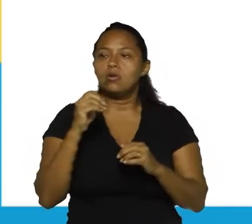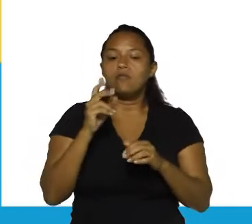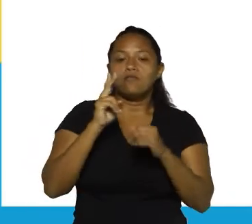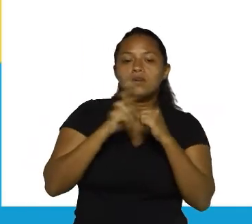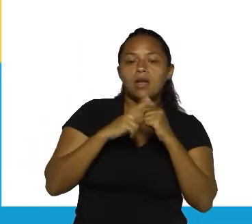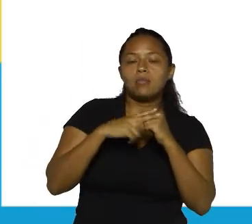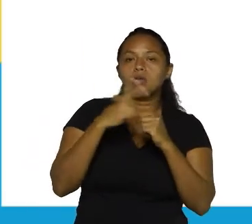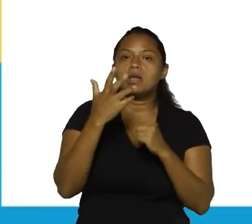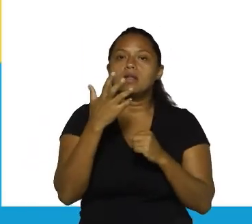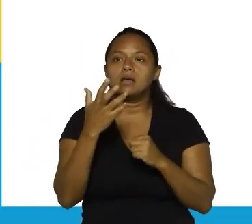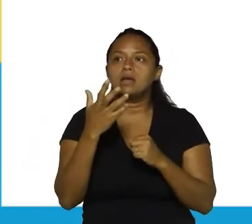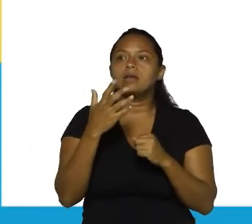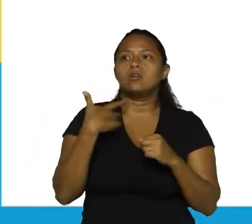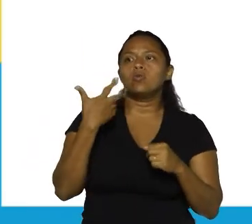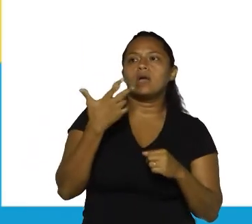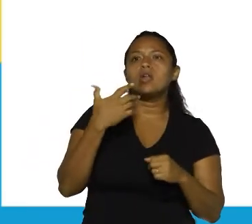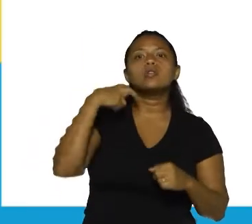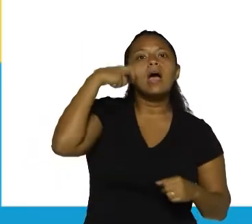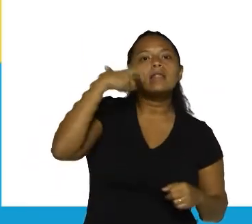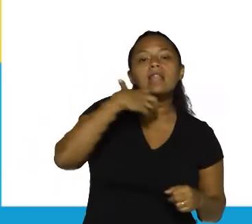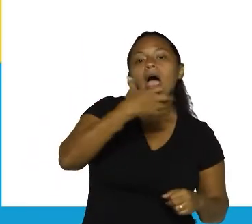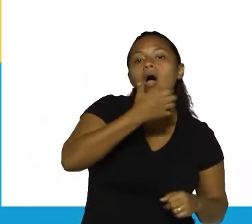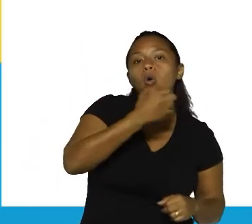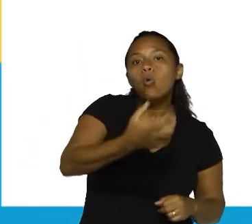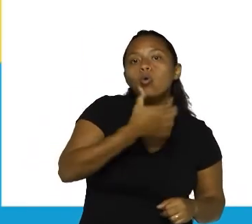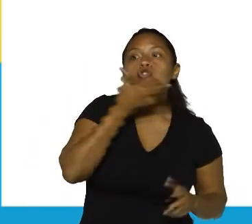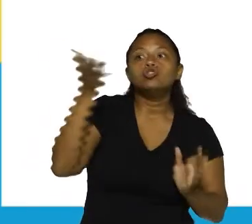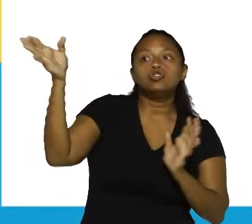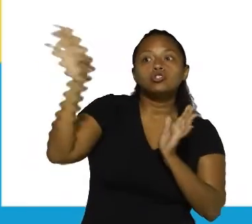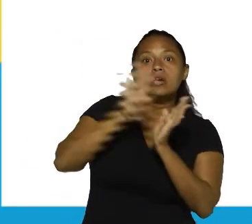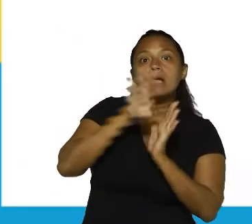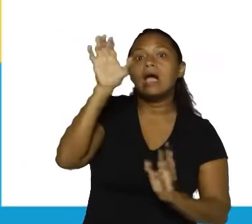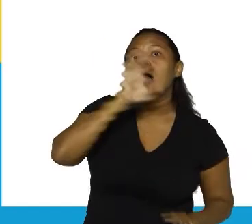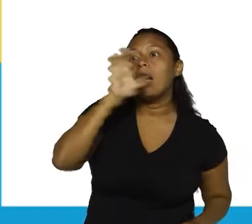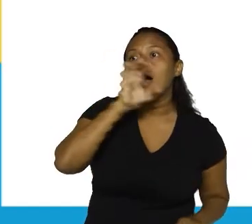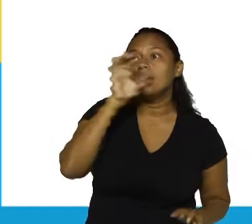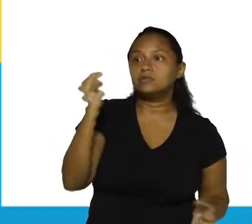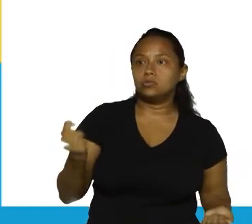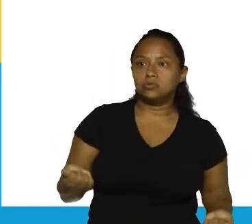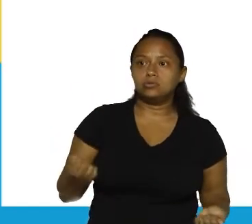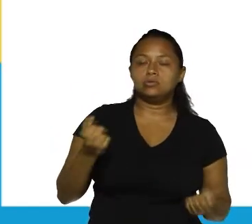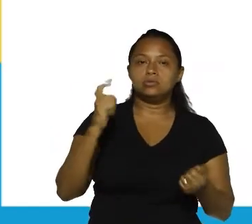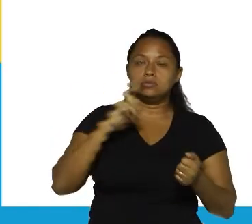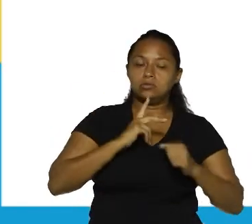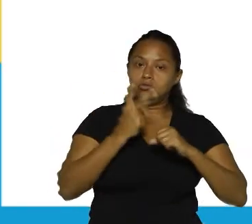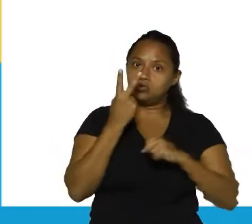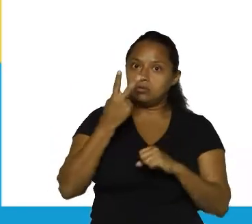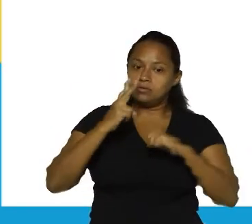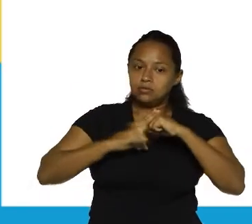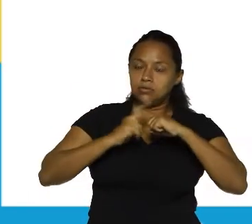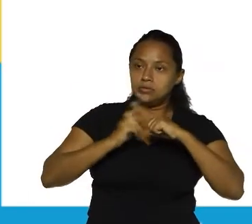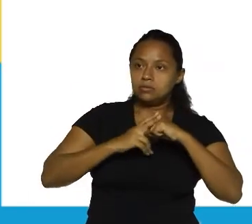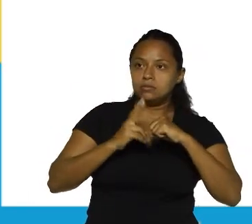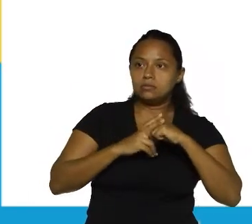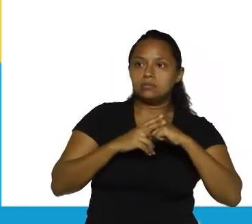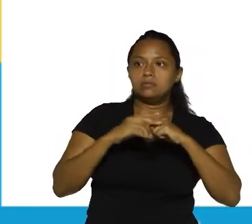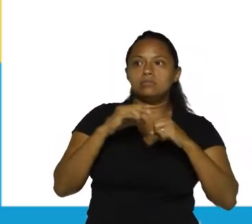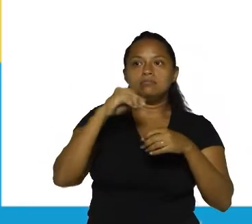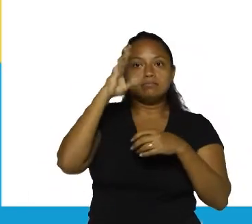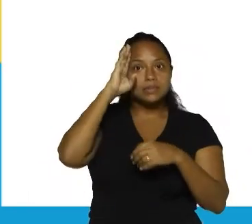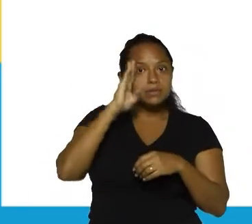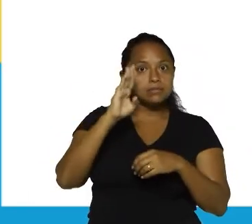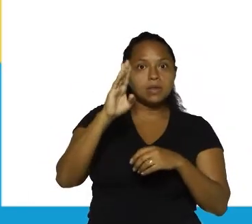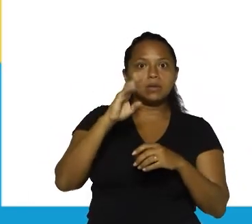o Natal chegue logo. Verbo chegar. Então, aqui nós temos dois verbos que também não formam locução, duas